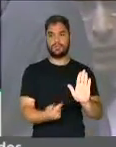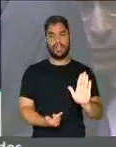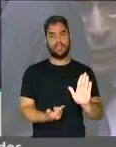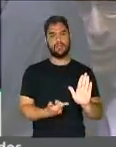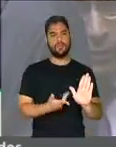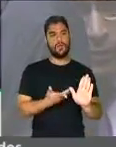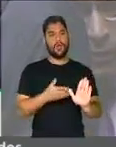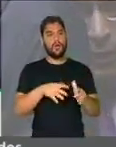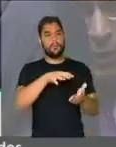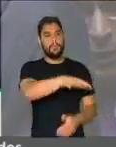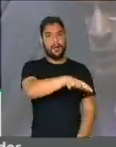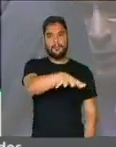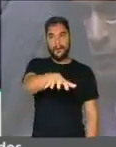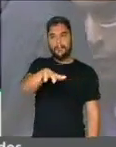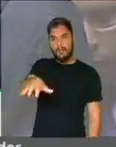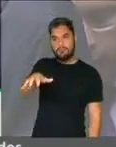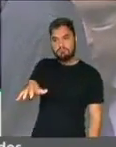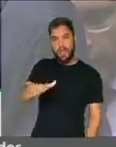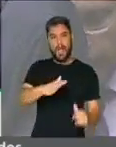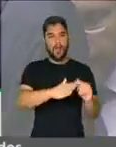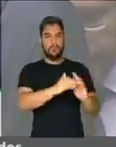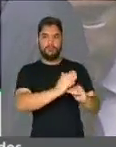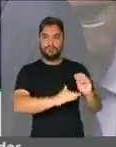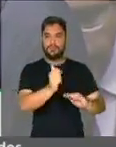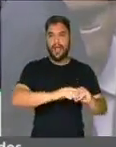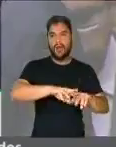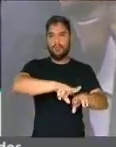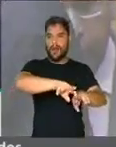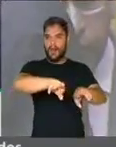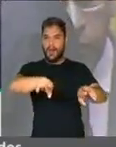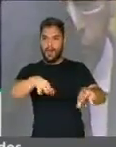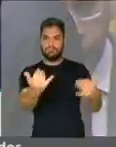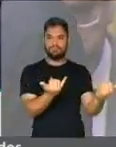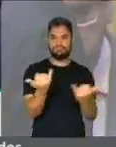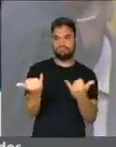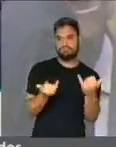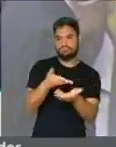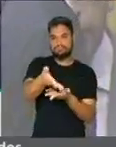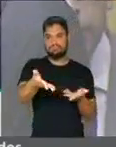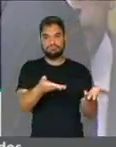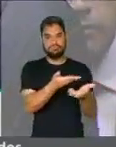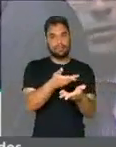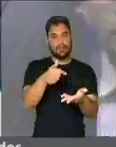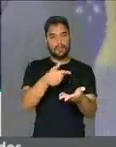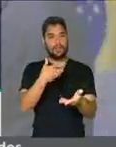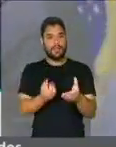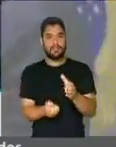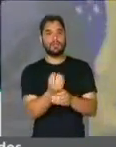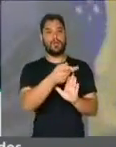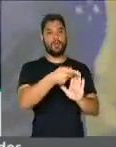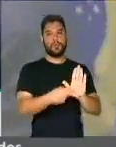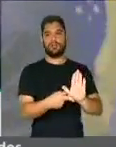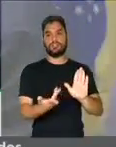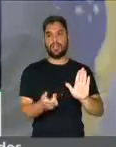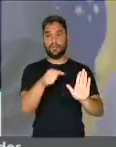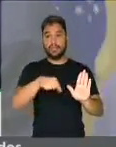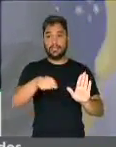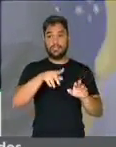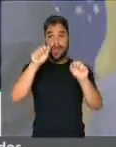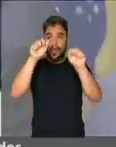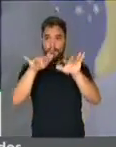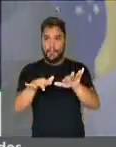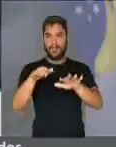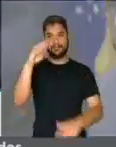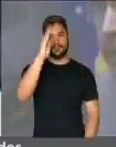setores, toda a categoria e chegamos a um ponto em comum. E isso é uma bênção para este país. Obrigado, Sr.